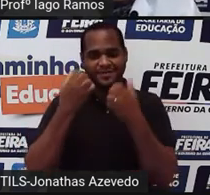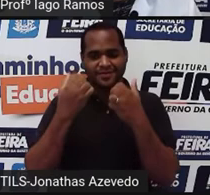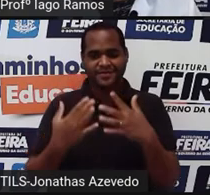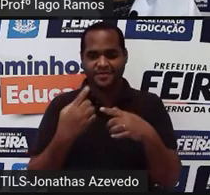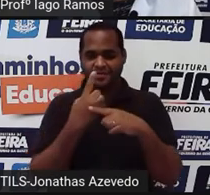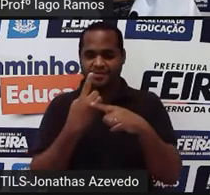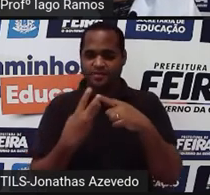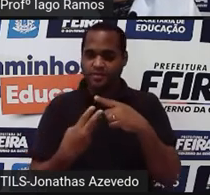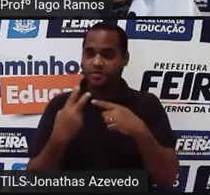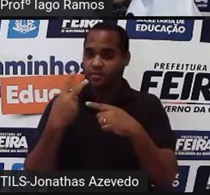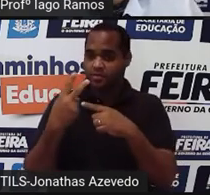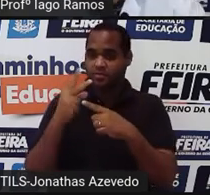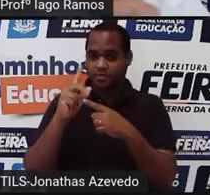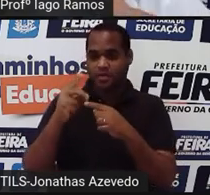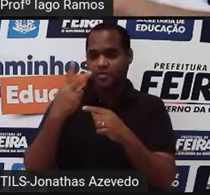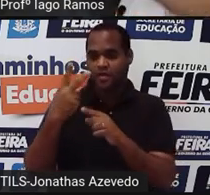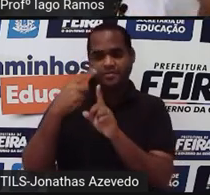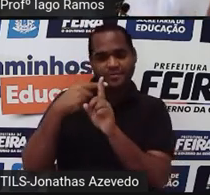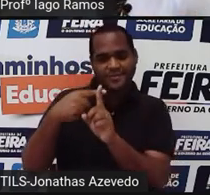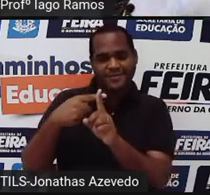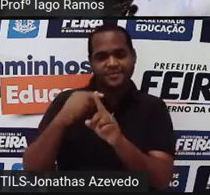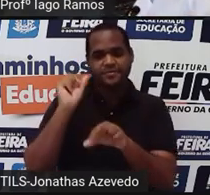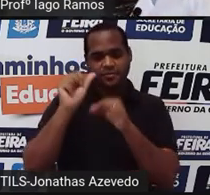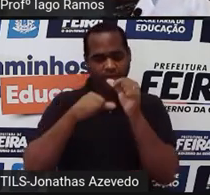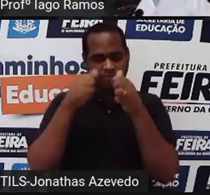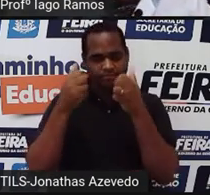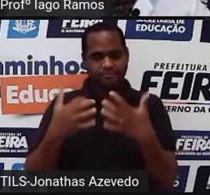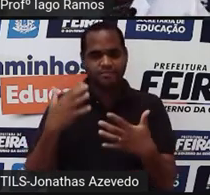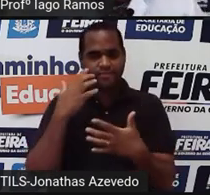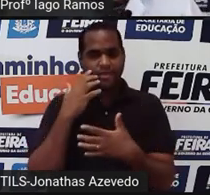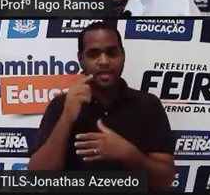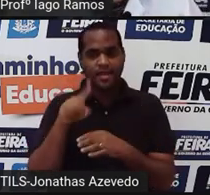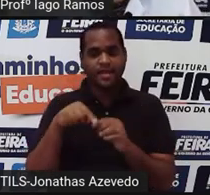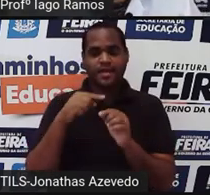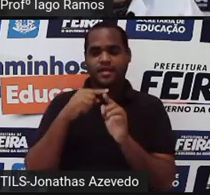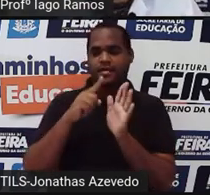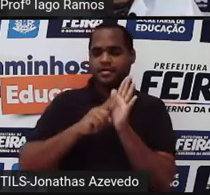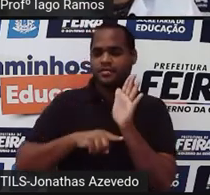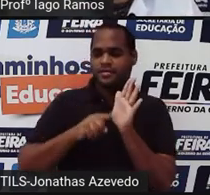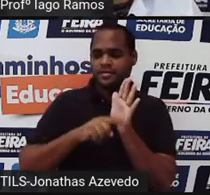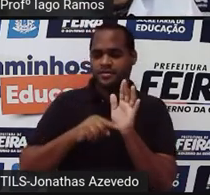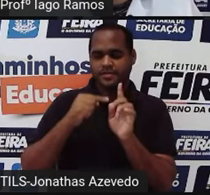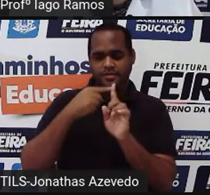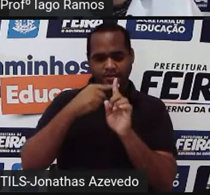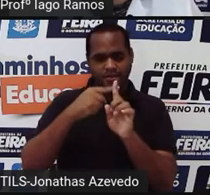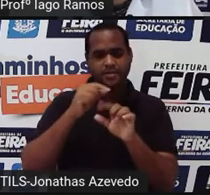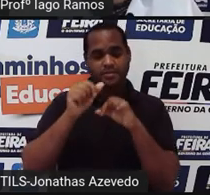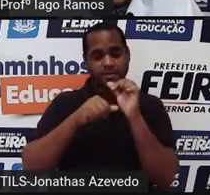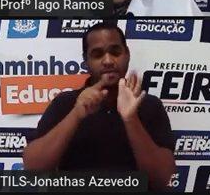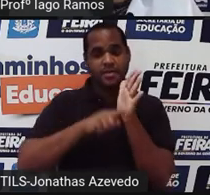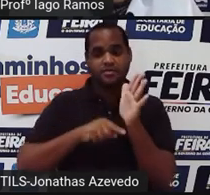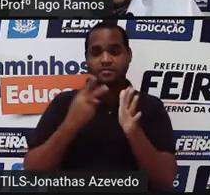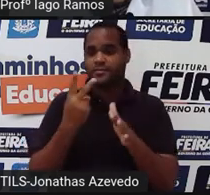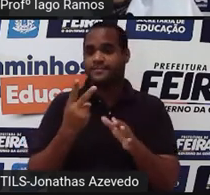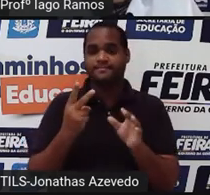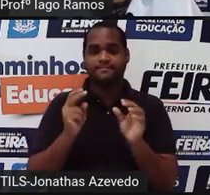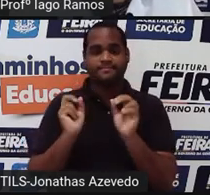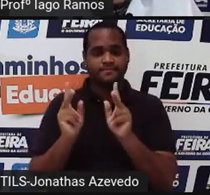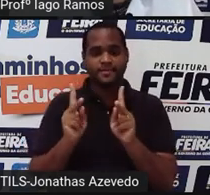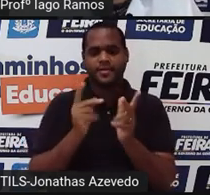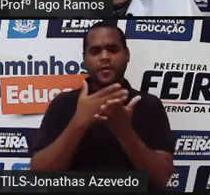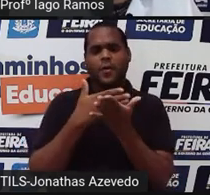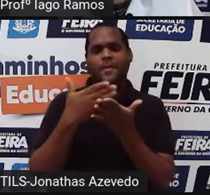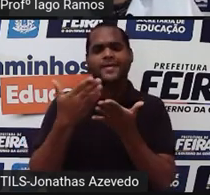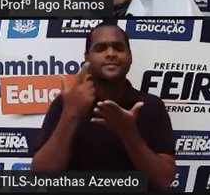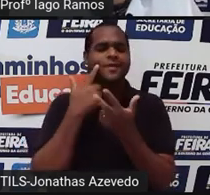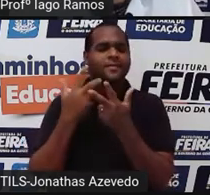2, 2 positivo é oposto do expoente negativo menos 2, tá? Então o que é que a gente começa